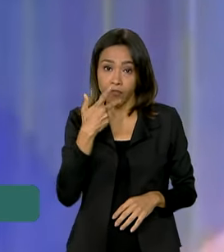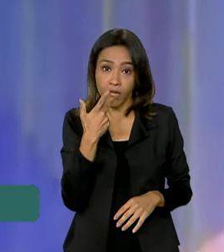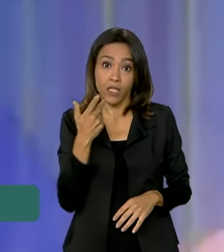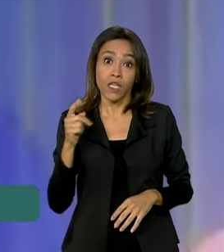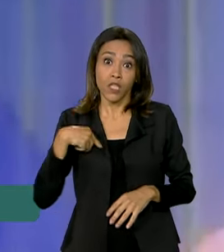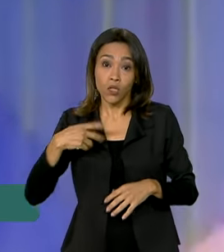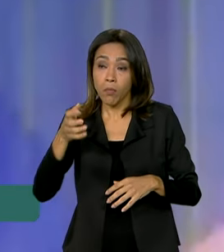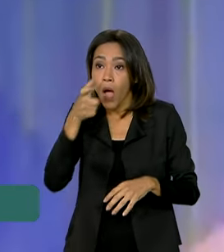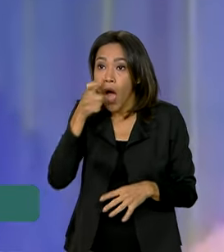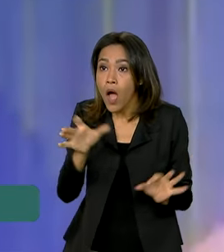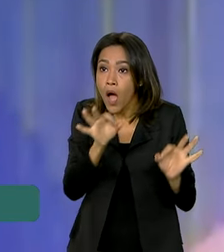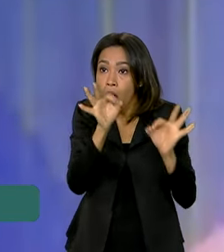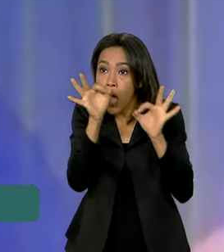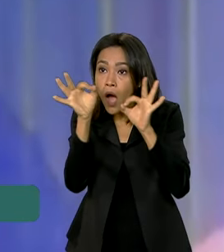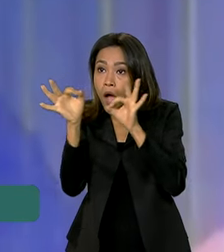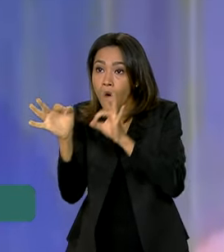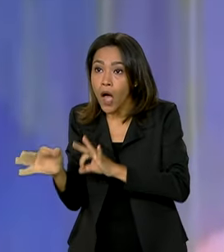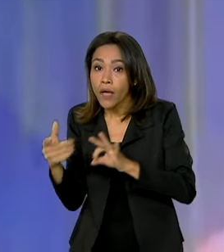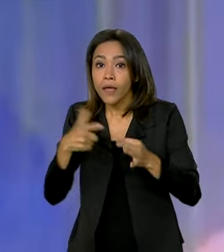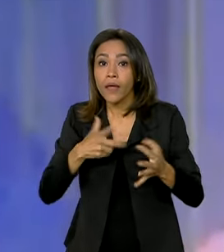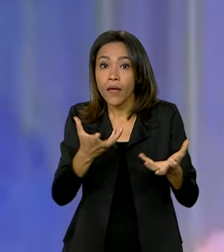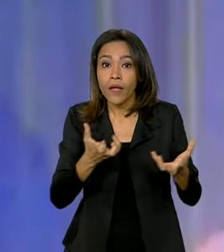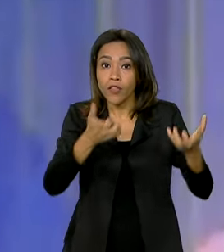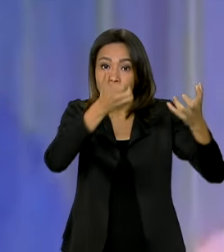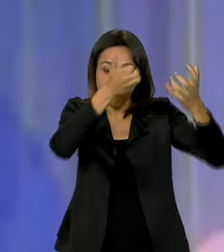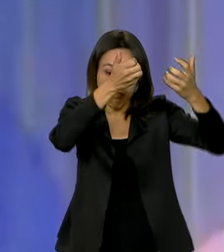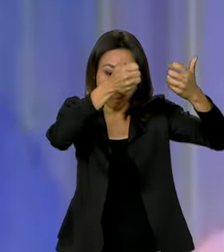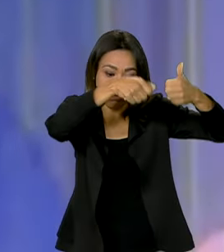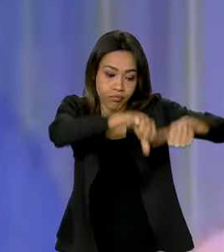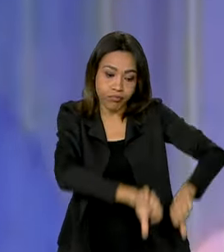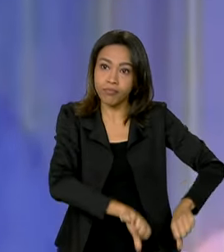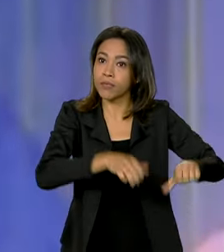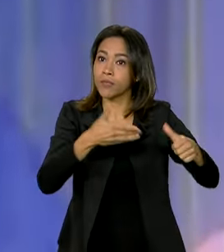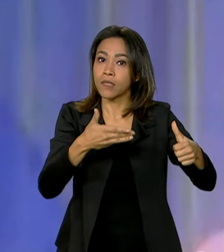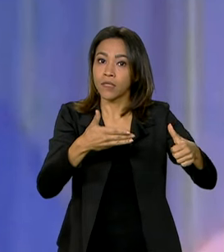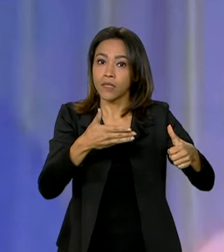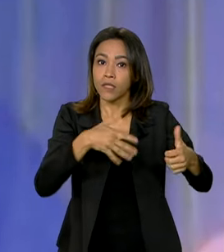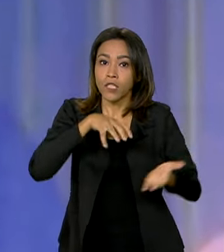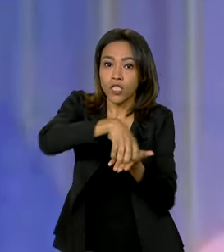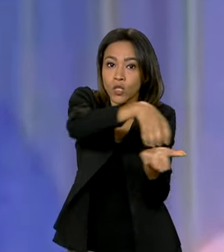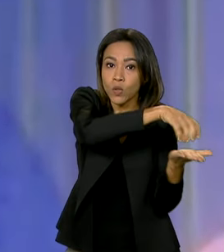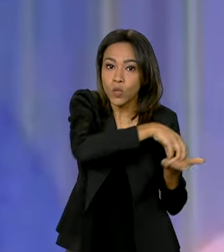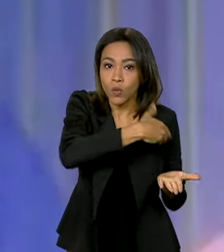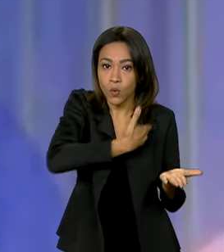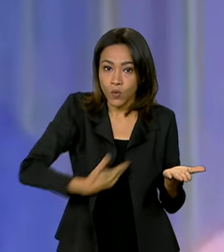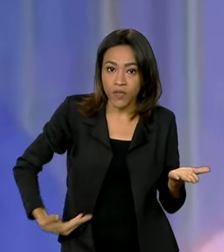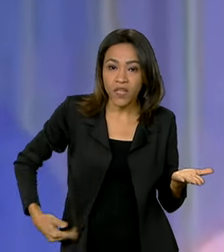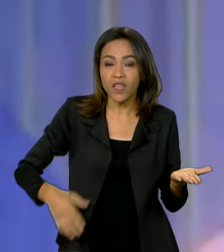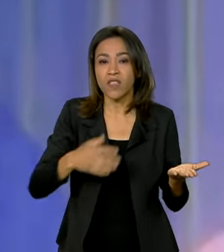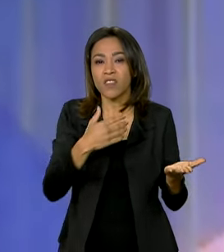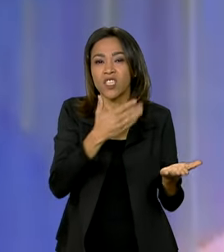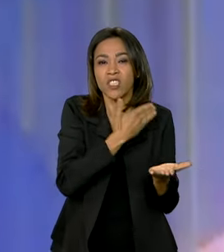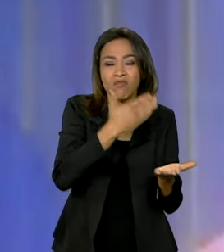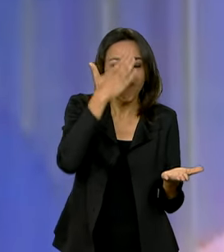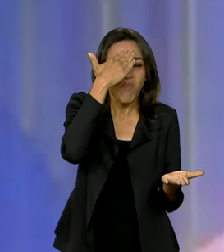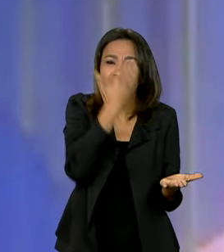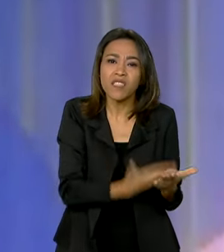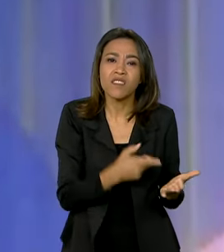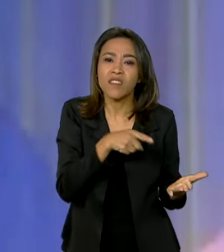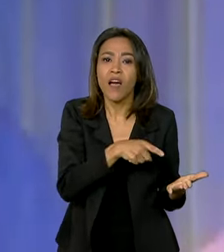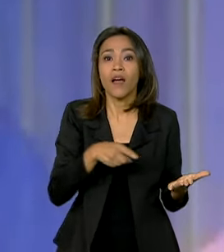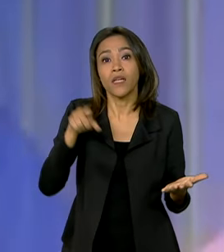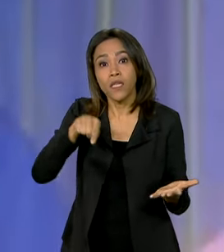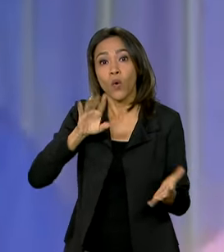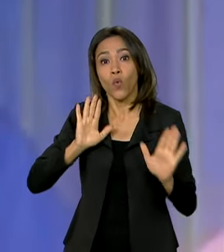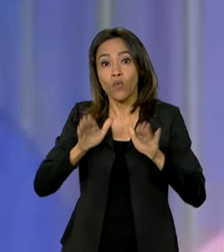destruir a mobilização das instituições, descredibilizar. Então, acho que o Conselhão, um dos